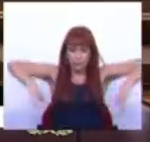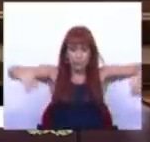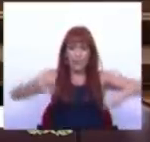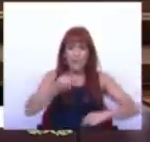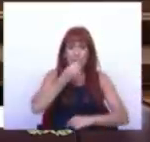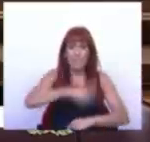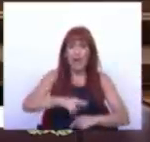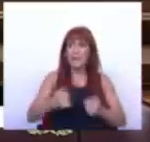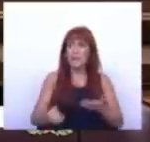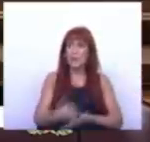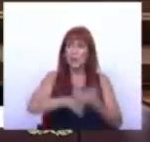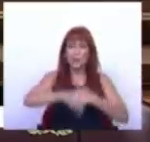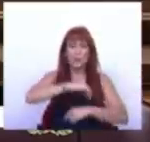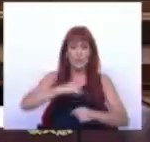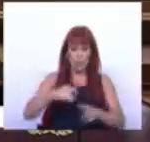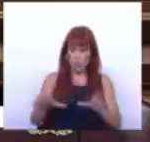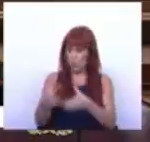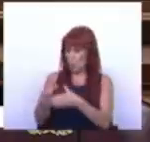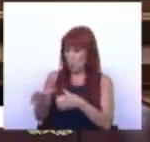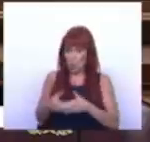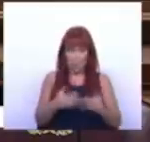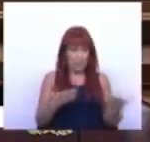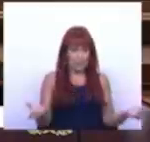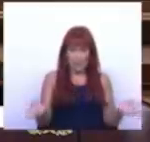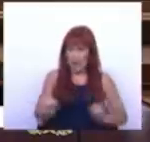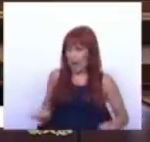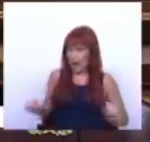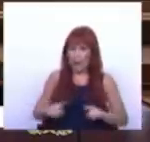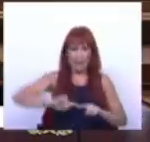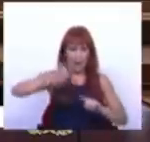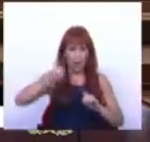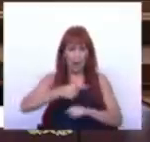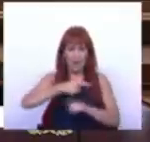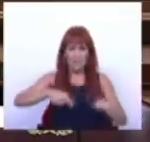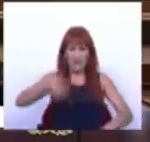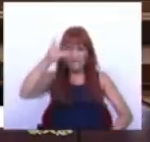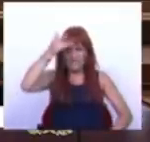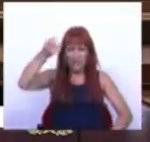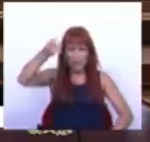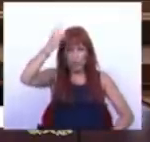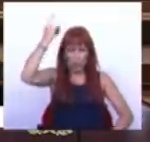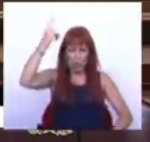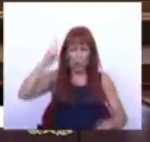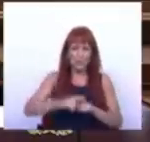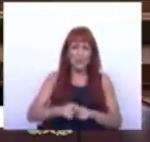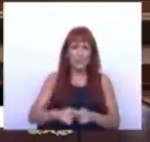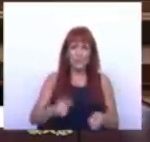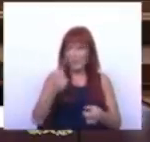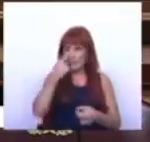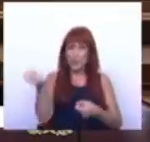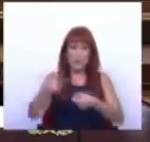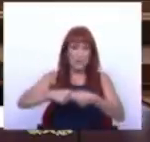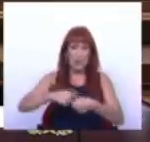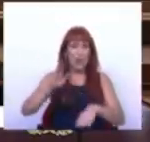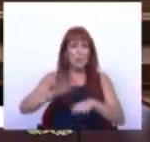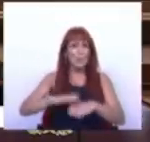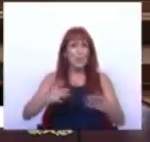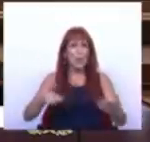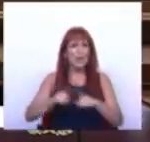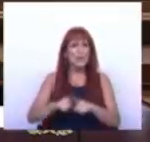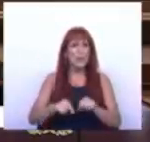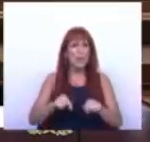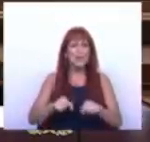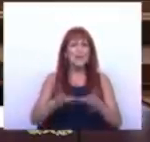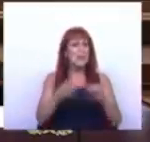perda de receitas para os clubes que não tiveram propriamente ano e meio muito fácil. Temos adeptos que não estarem